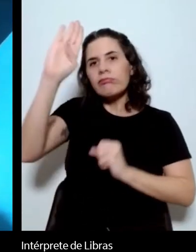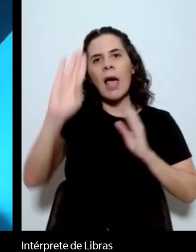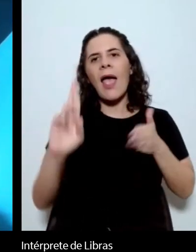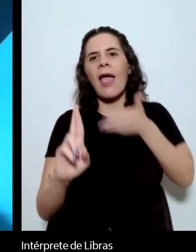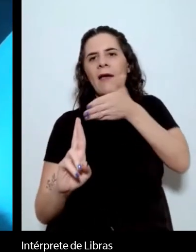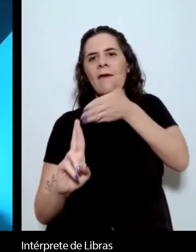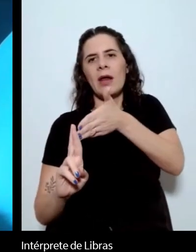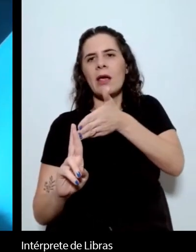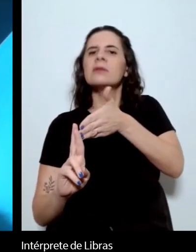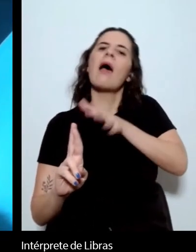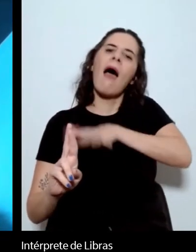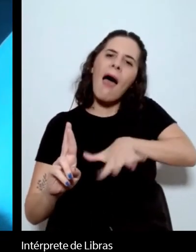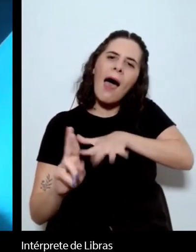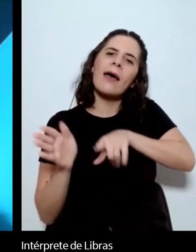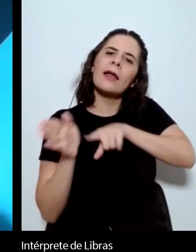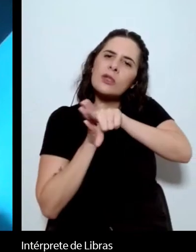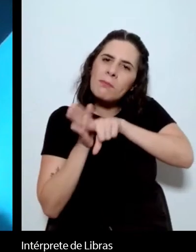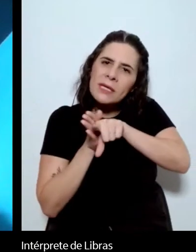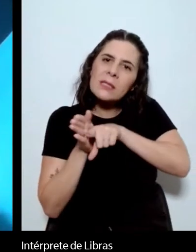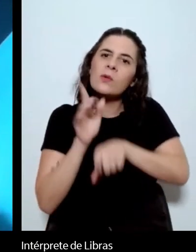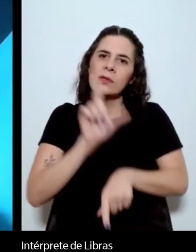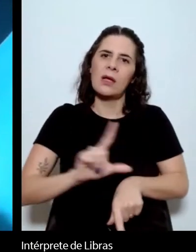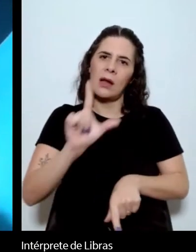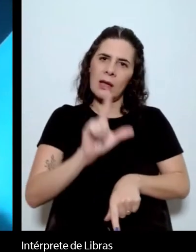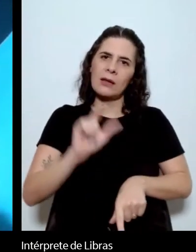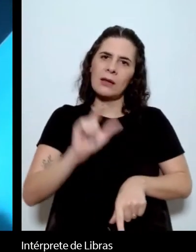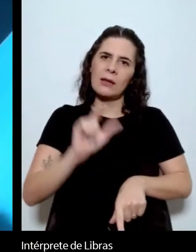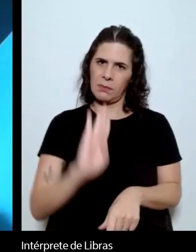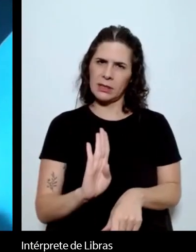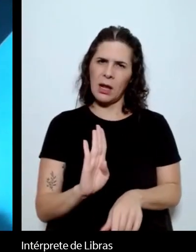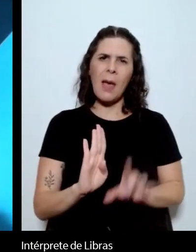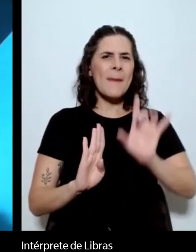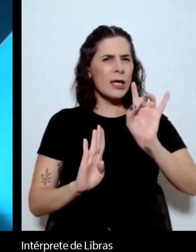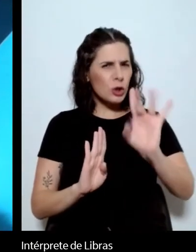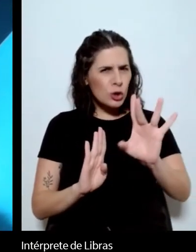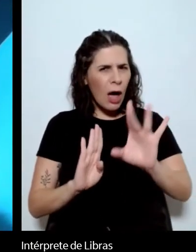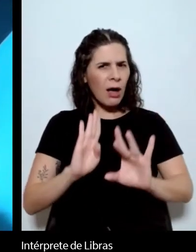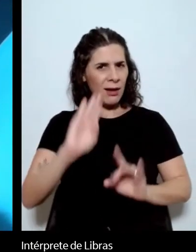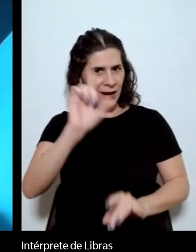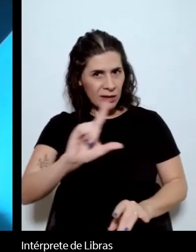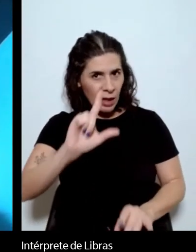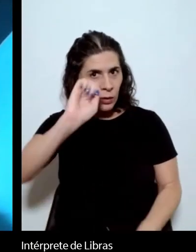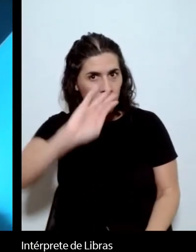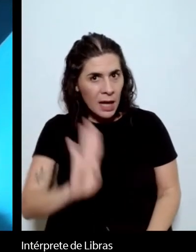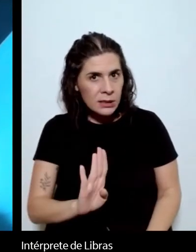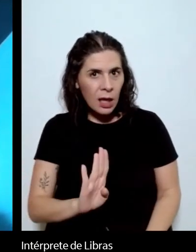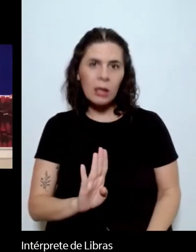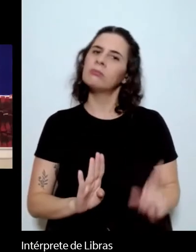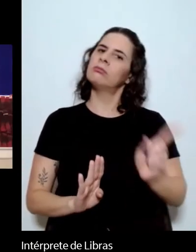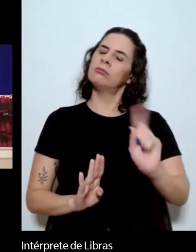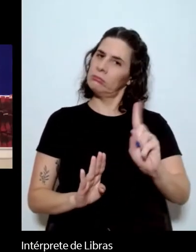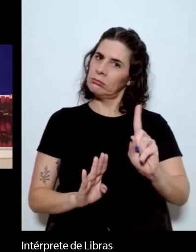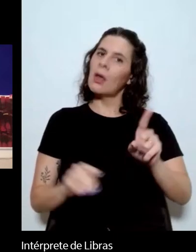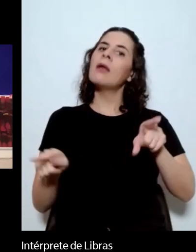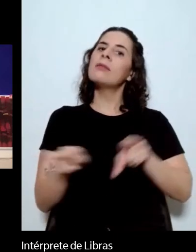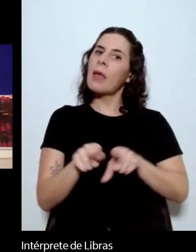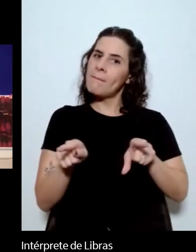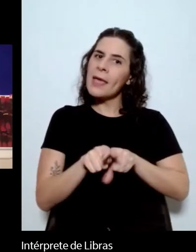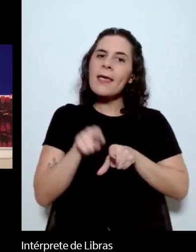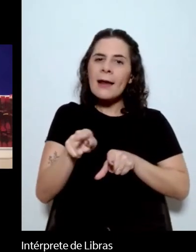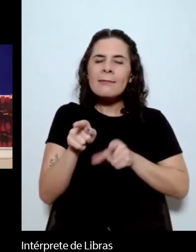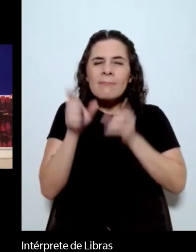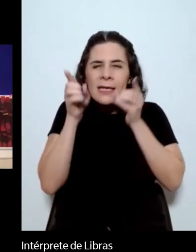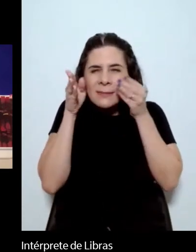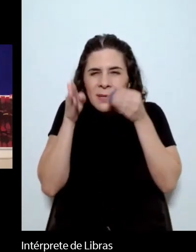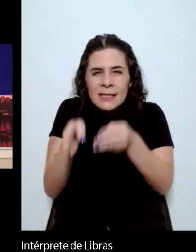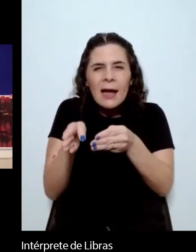e pesquisadores da literatura brasileira, mas não apenas da literatura brasileira. O professor David Jackson é um grande especialista